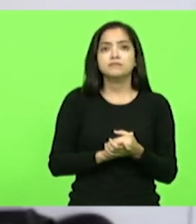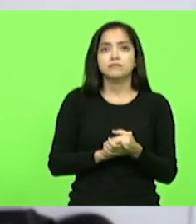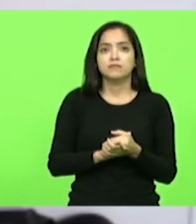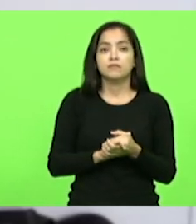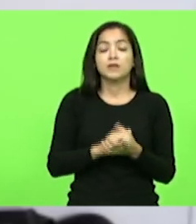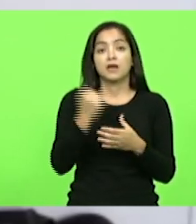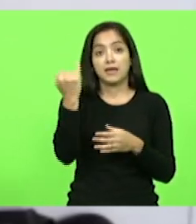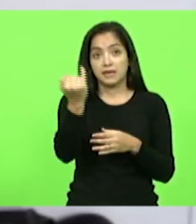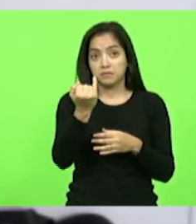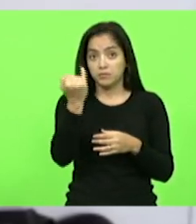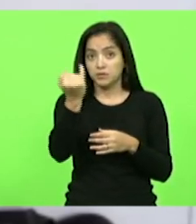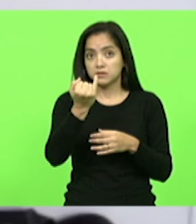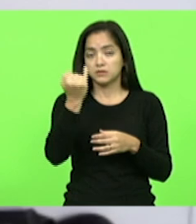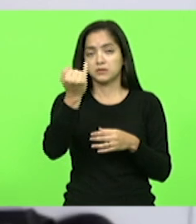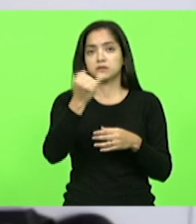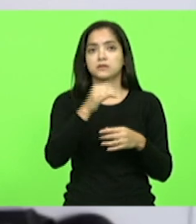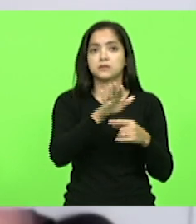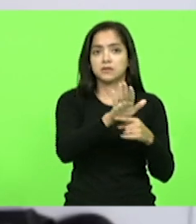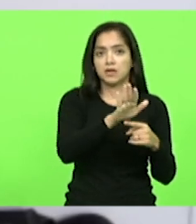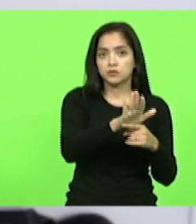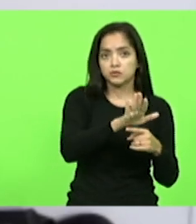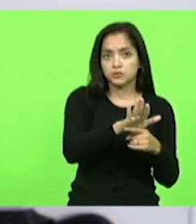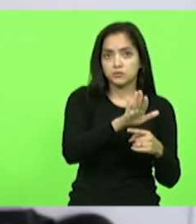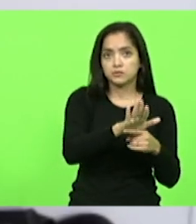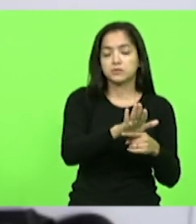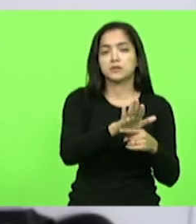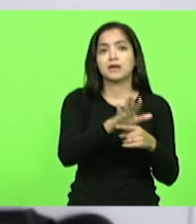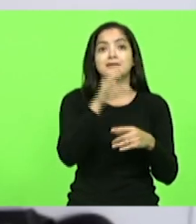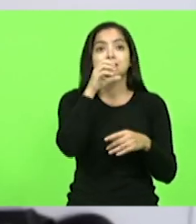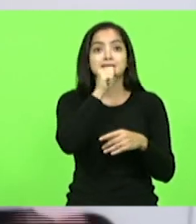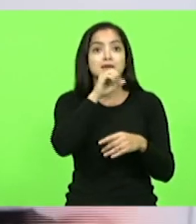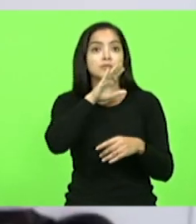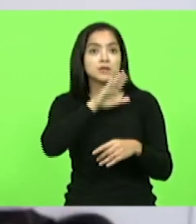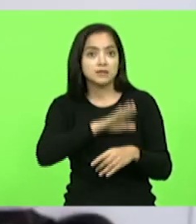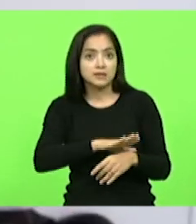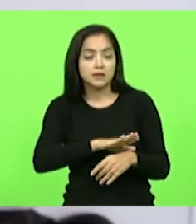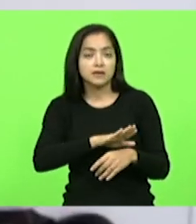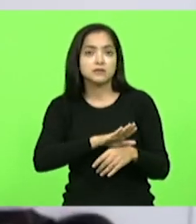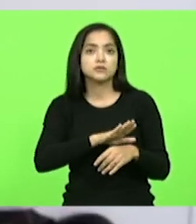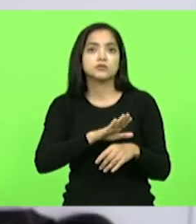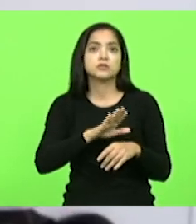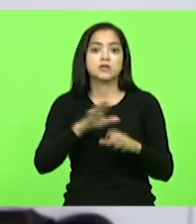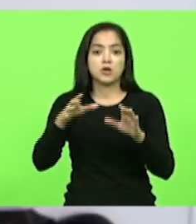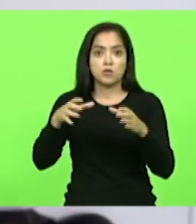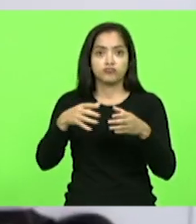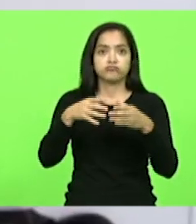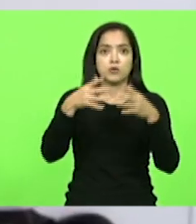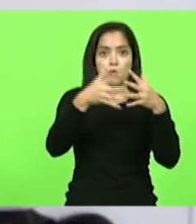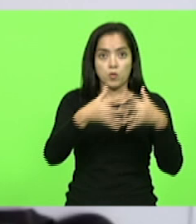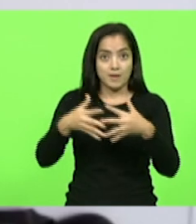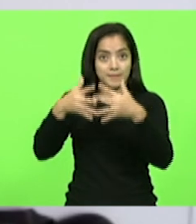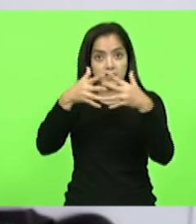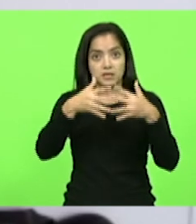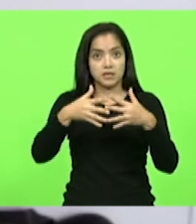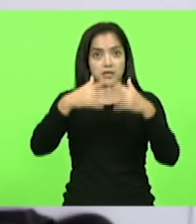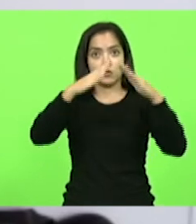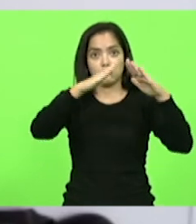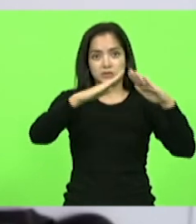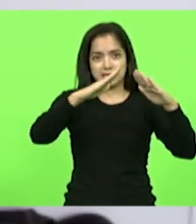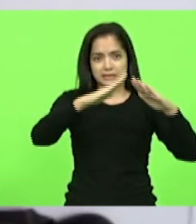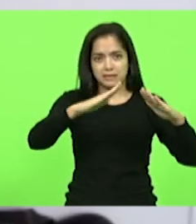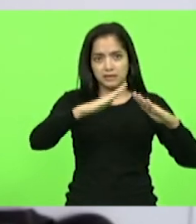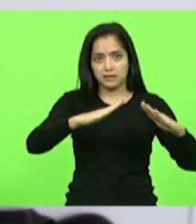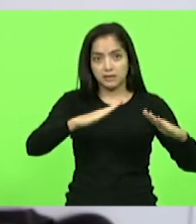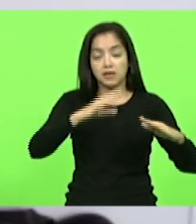importantíssimo, foi feito. No sábado à tarde chegou um caminhão de telha e no domingo